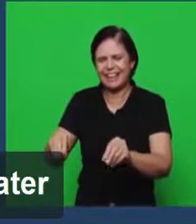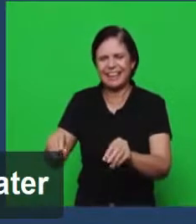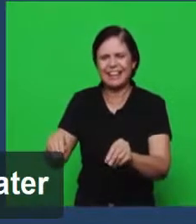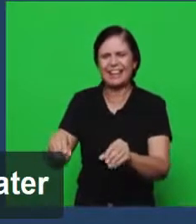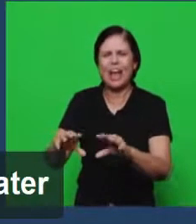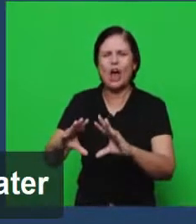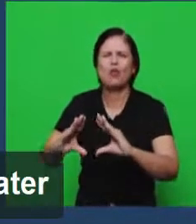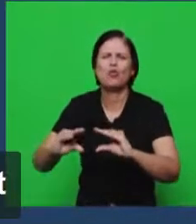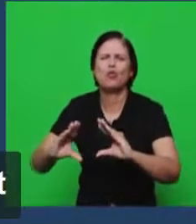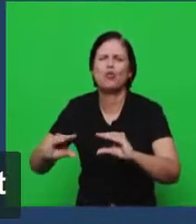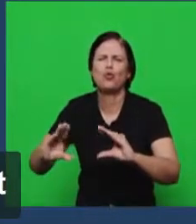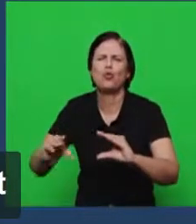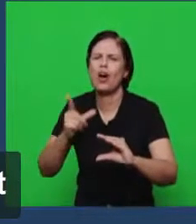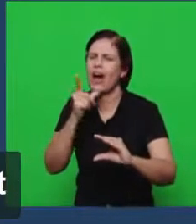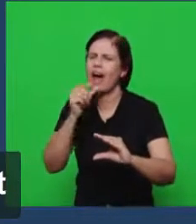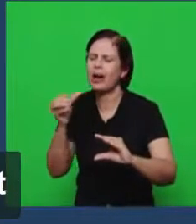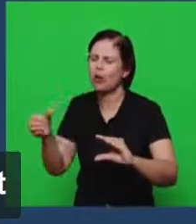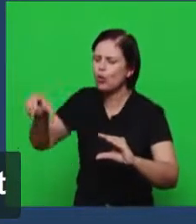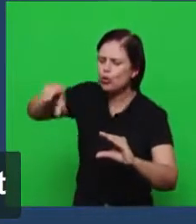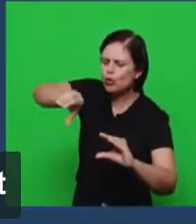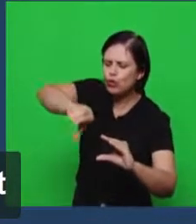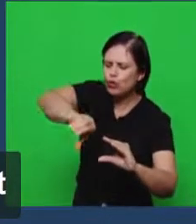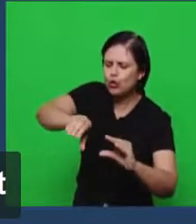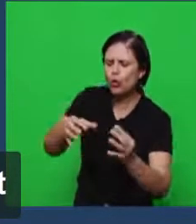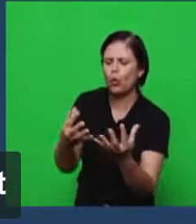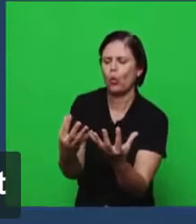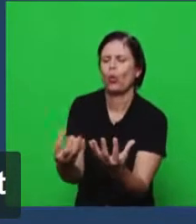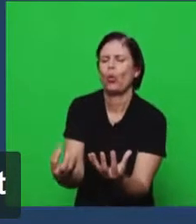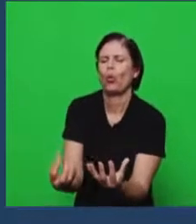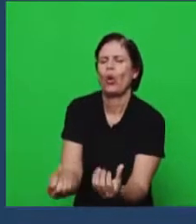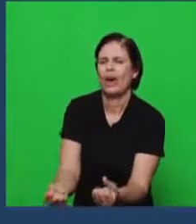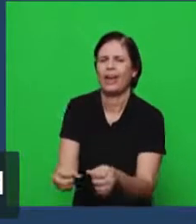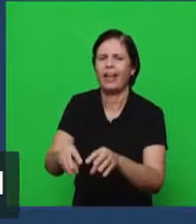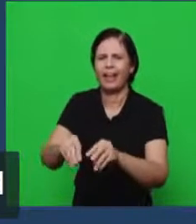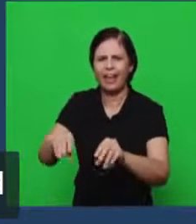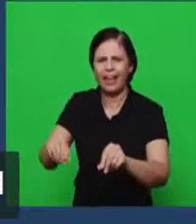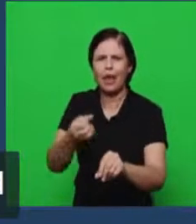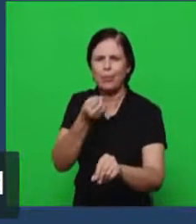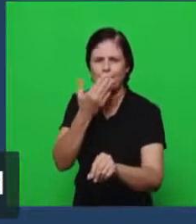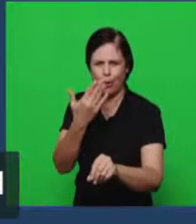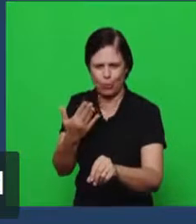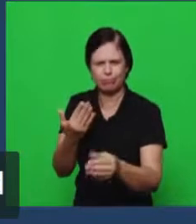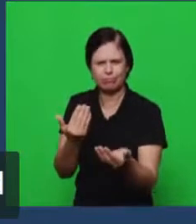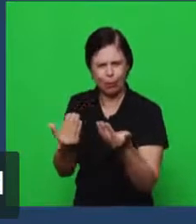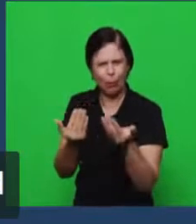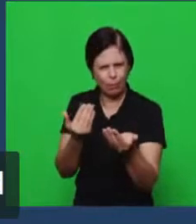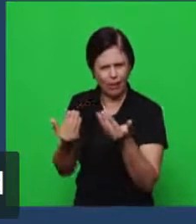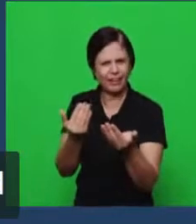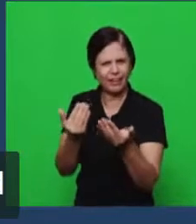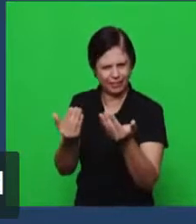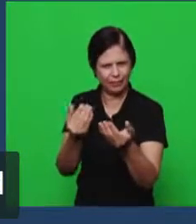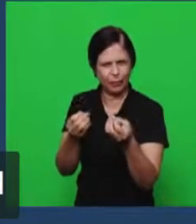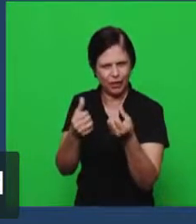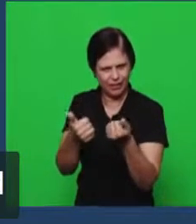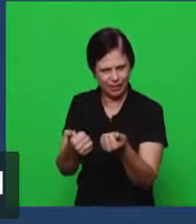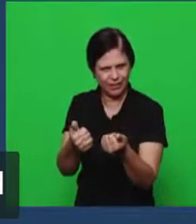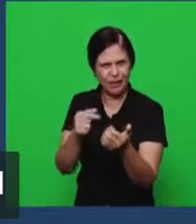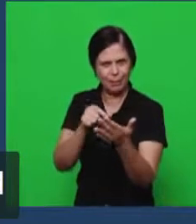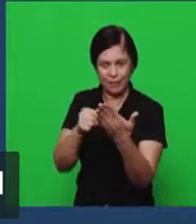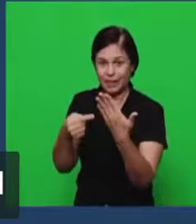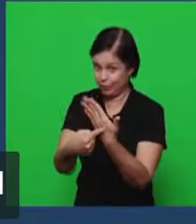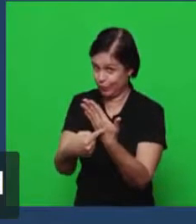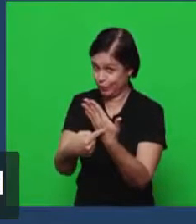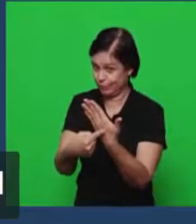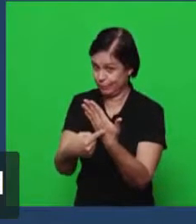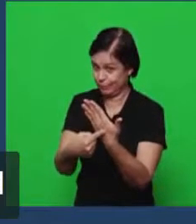terra que a água penetra nela os nutrientes penetram nela não fica não é uma terra que se situa